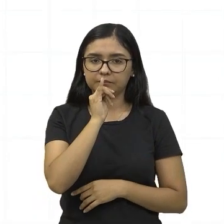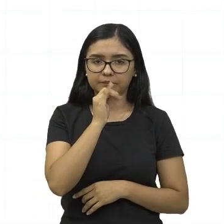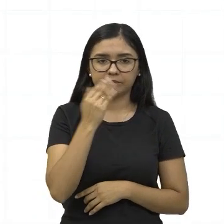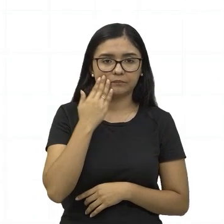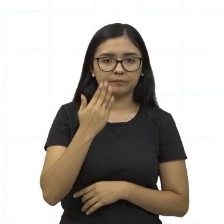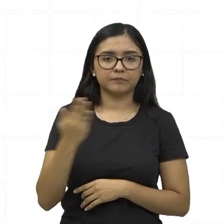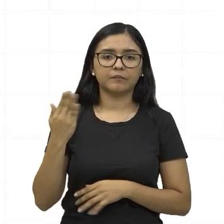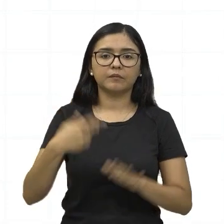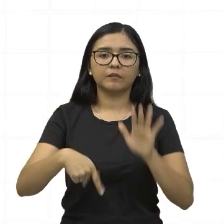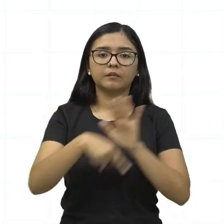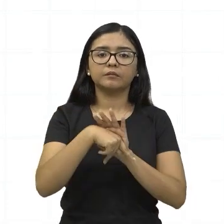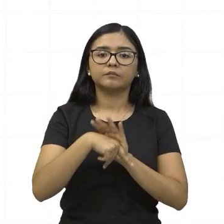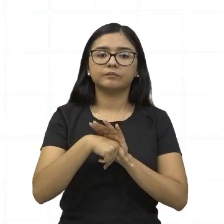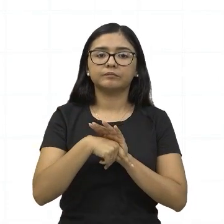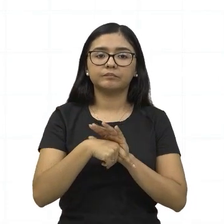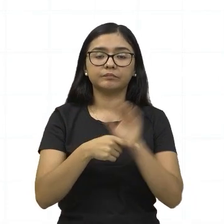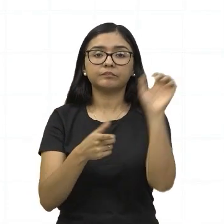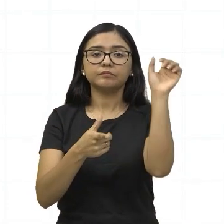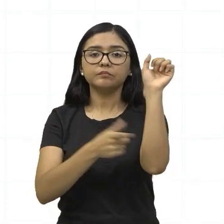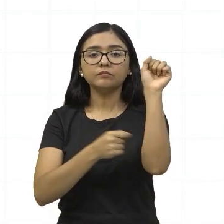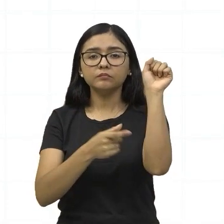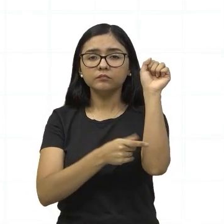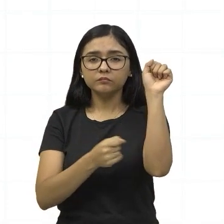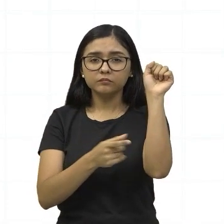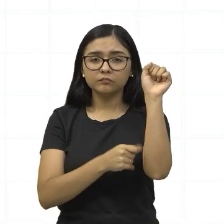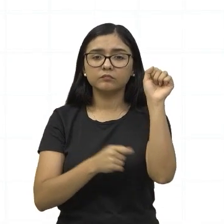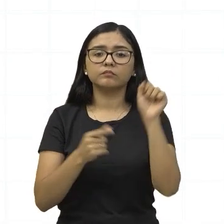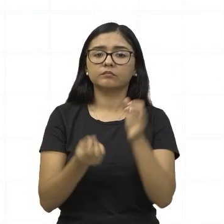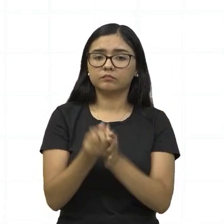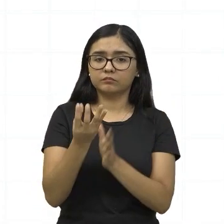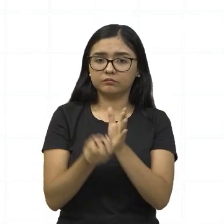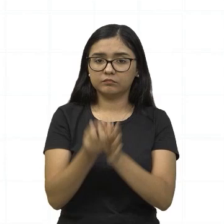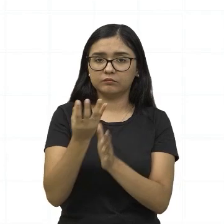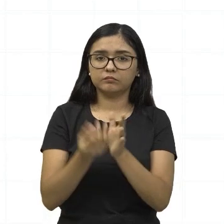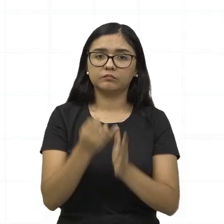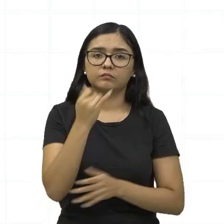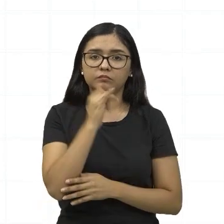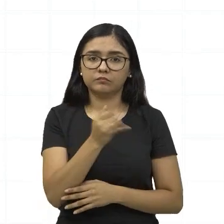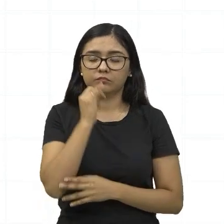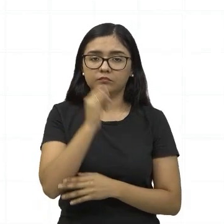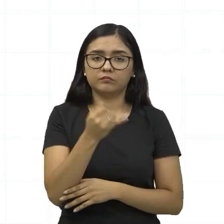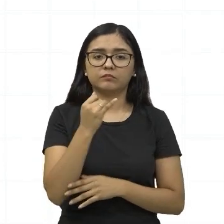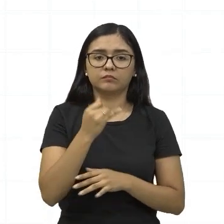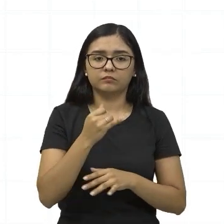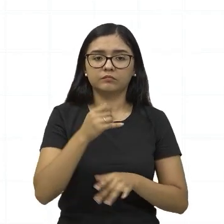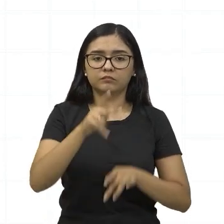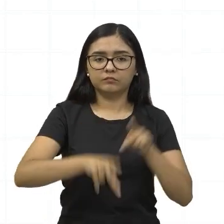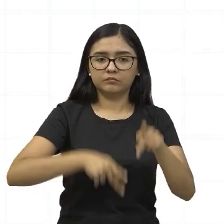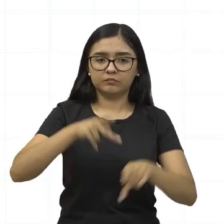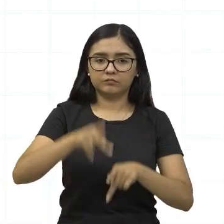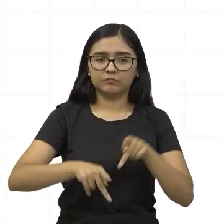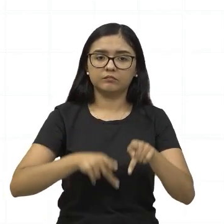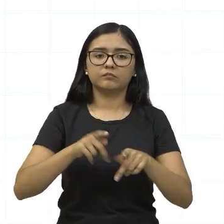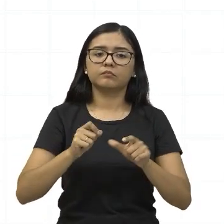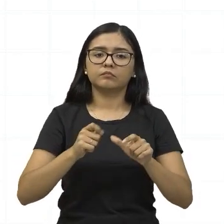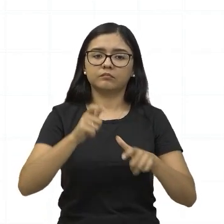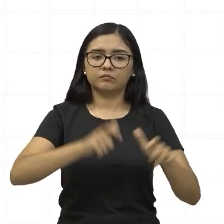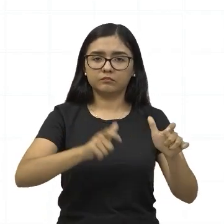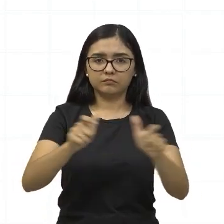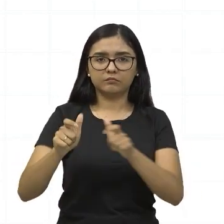termoelétrica de Iranduba, que gera energia aqui para a população, né, que vai aí